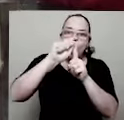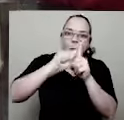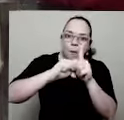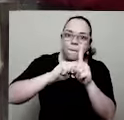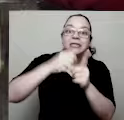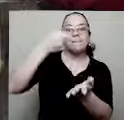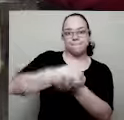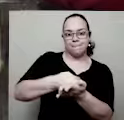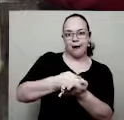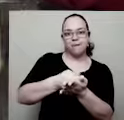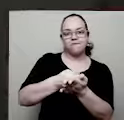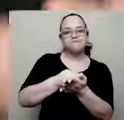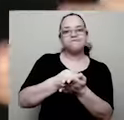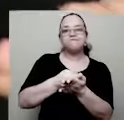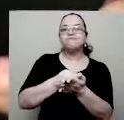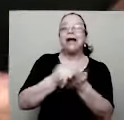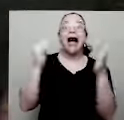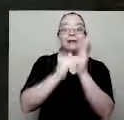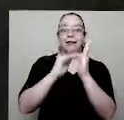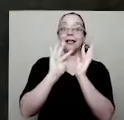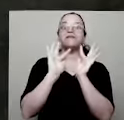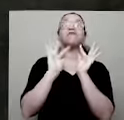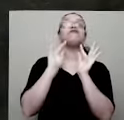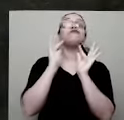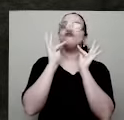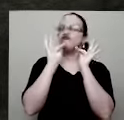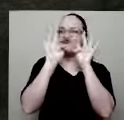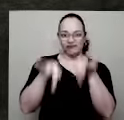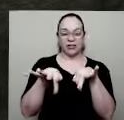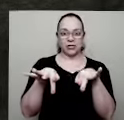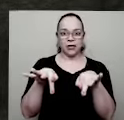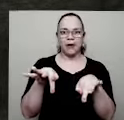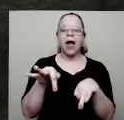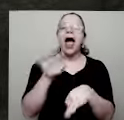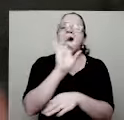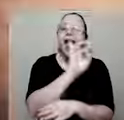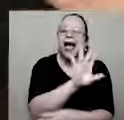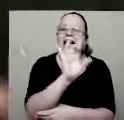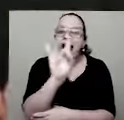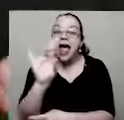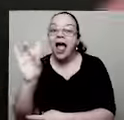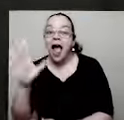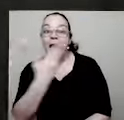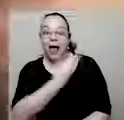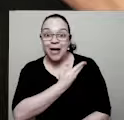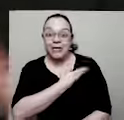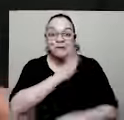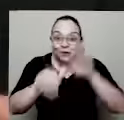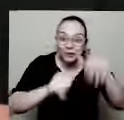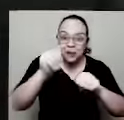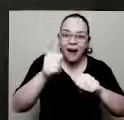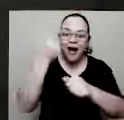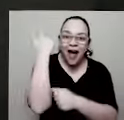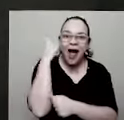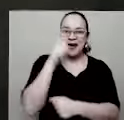a quitação do seu débito. E essa condição vale para cada amigo indicado. Então, quanto mais amigos, maior o desconto.